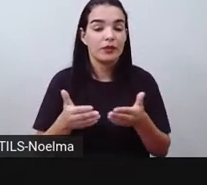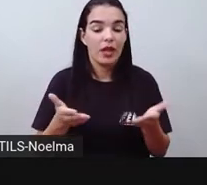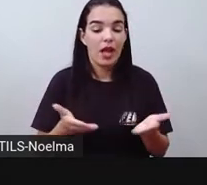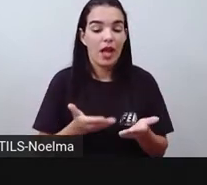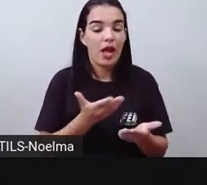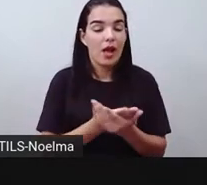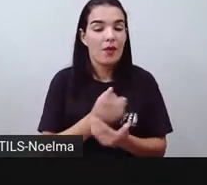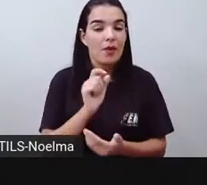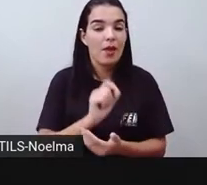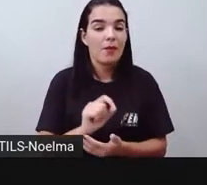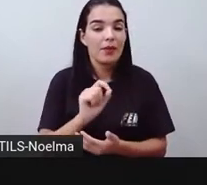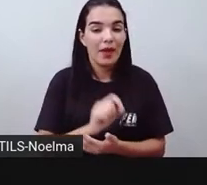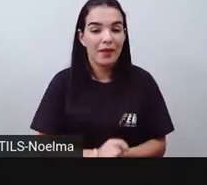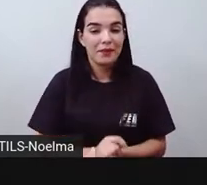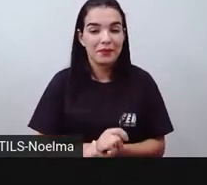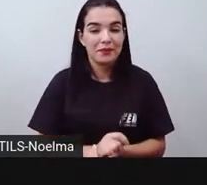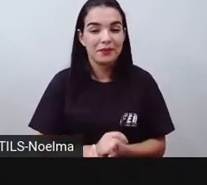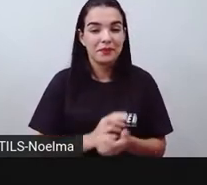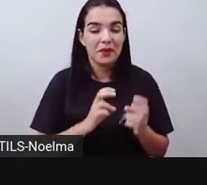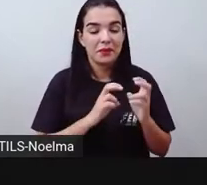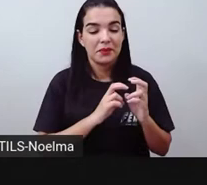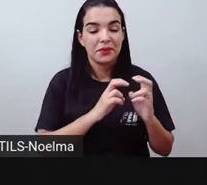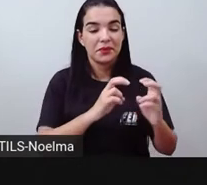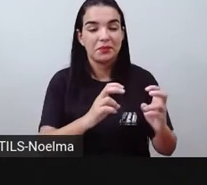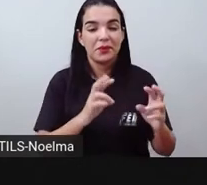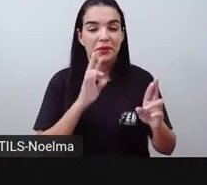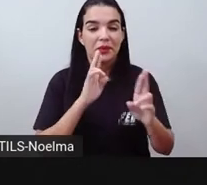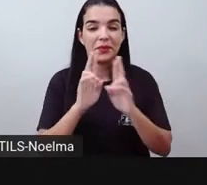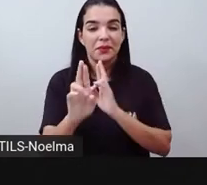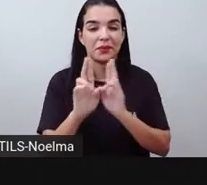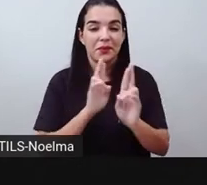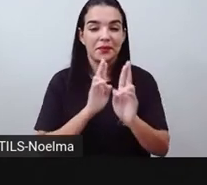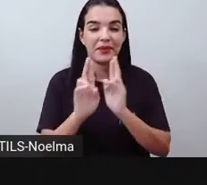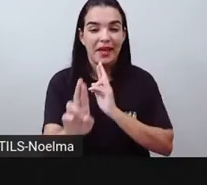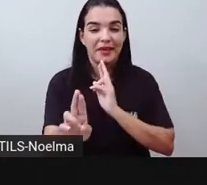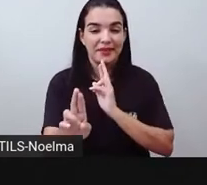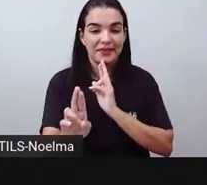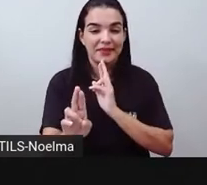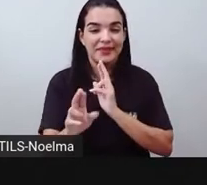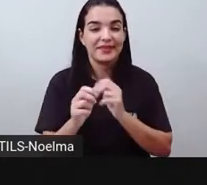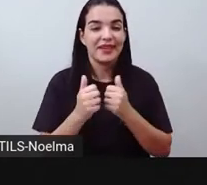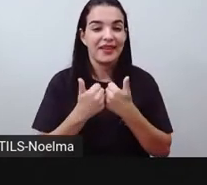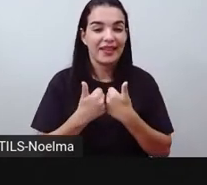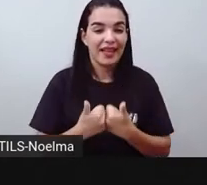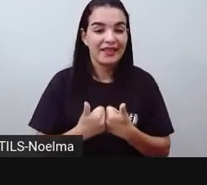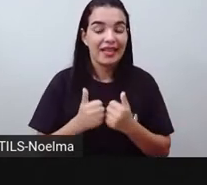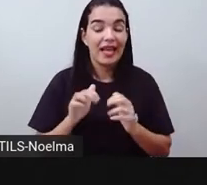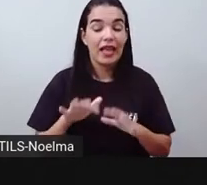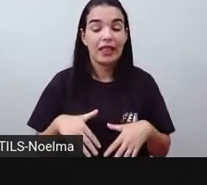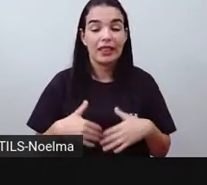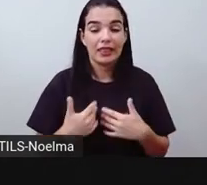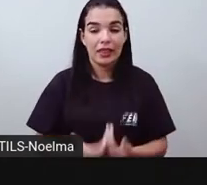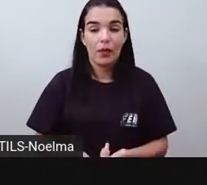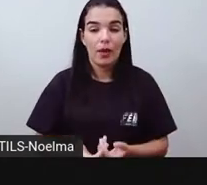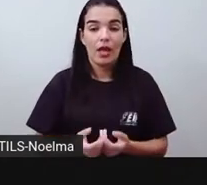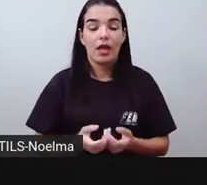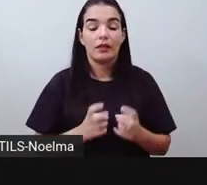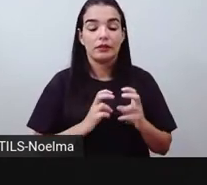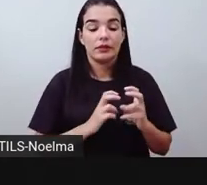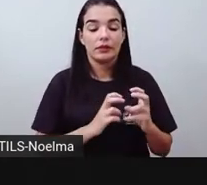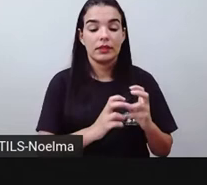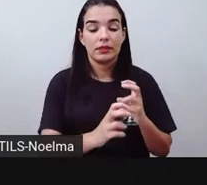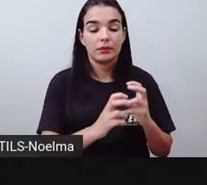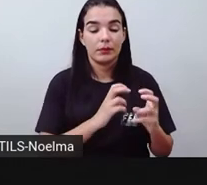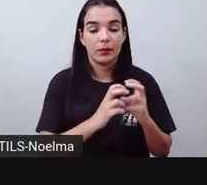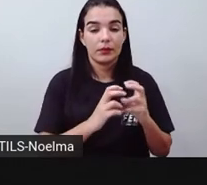neste momento, é falar sobre os transportes rodoviários. E os transportes rodoviários, a gente já sabe que